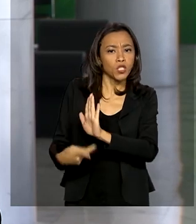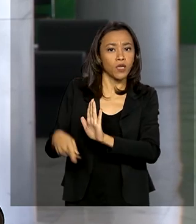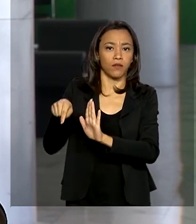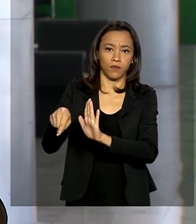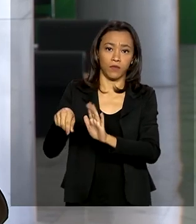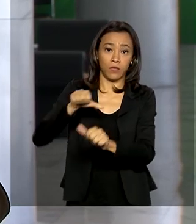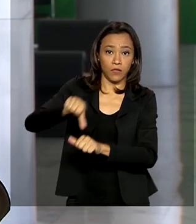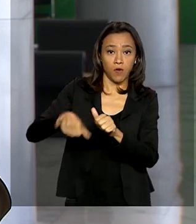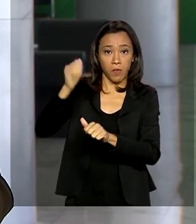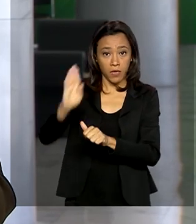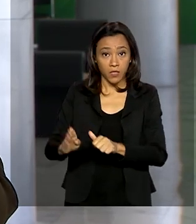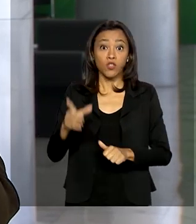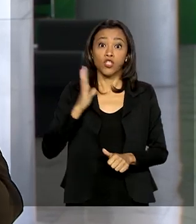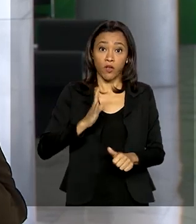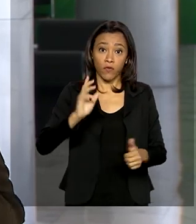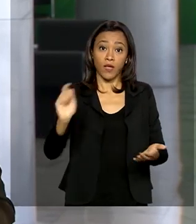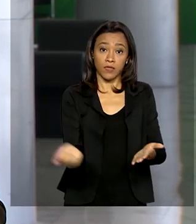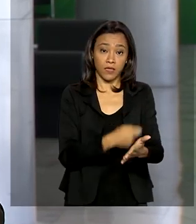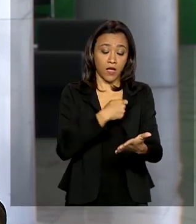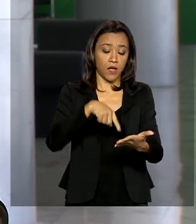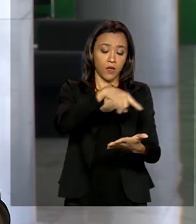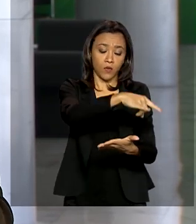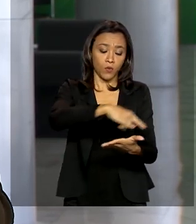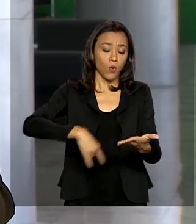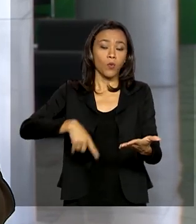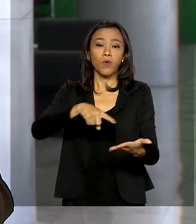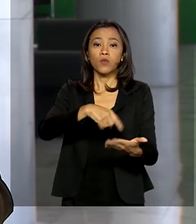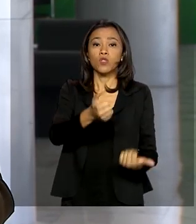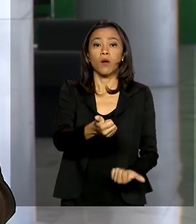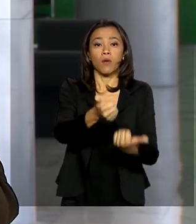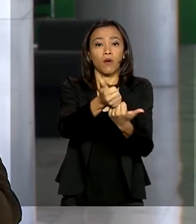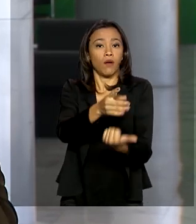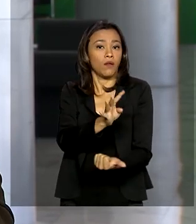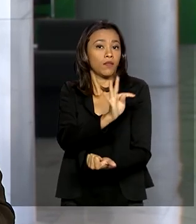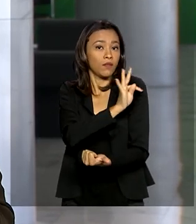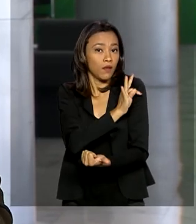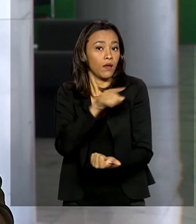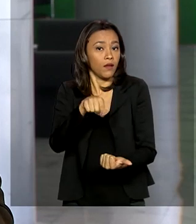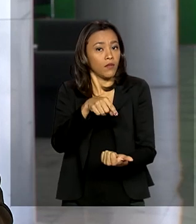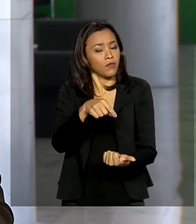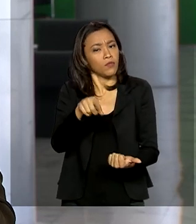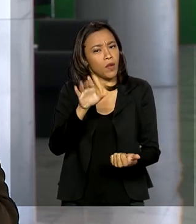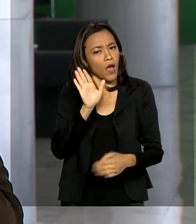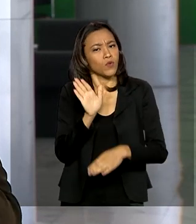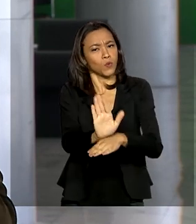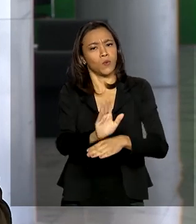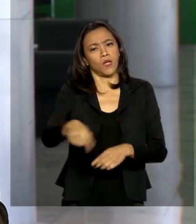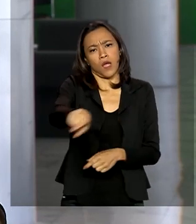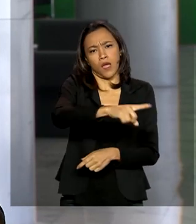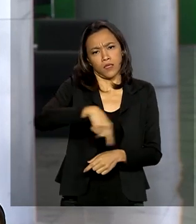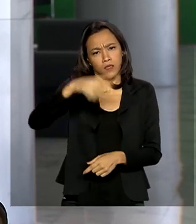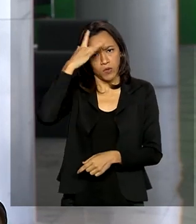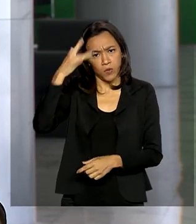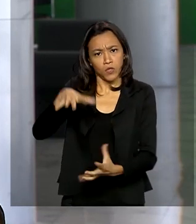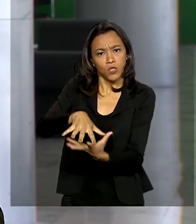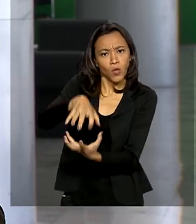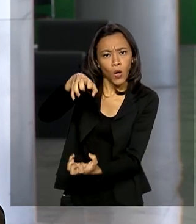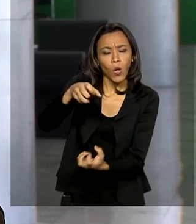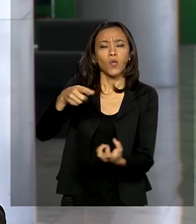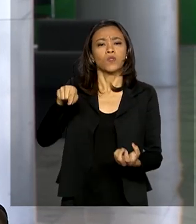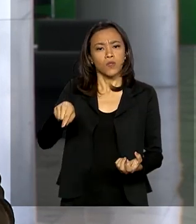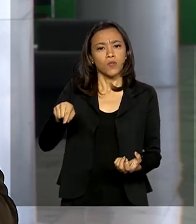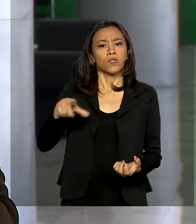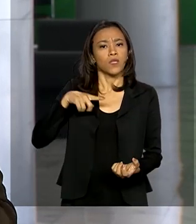também foi assinado um acordo de cooperação técnica para promoção de ações de apoio a essa população mais vulnerável, como idosos que são